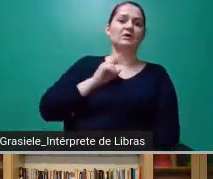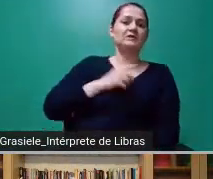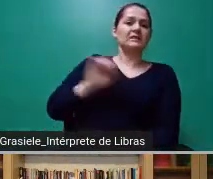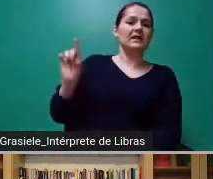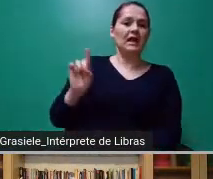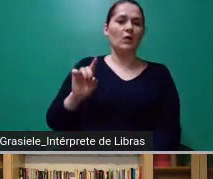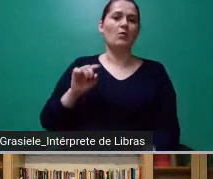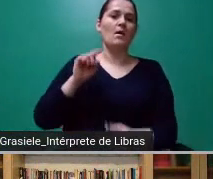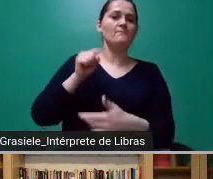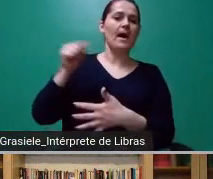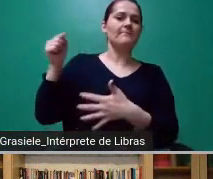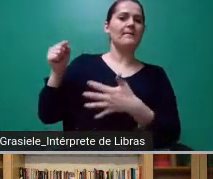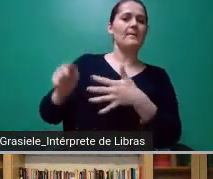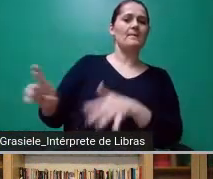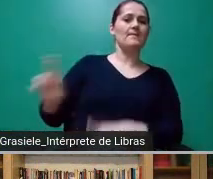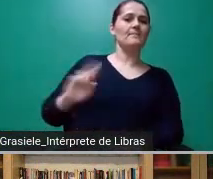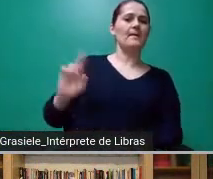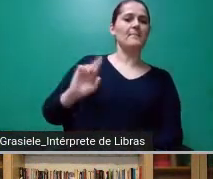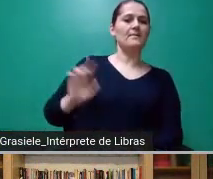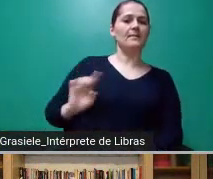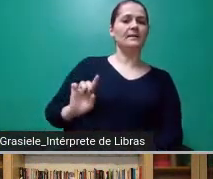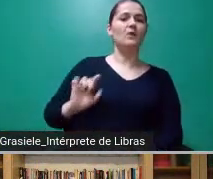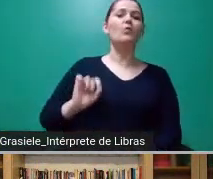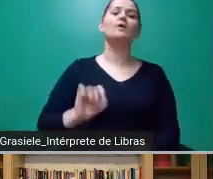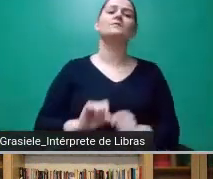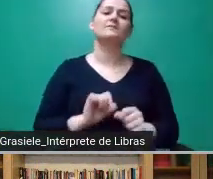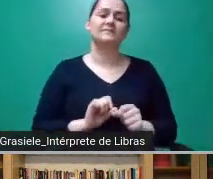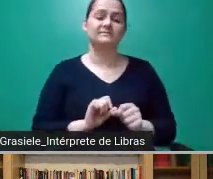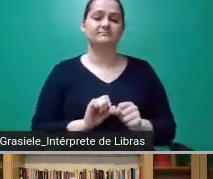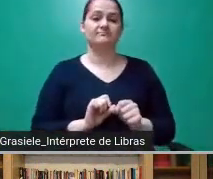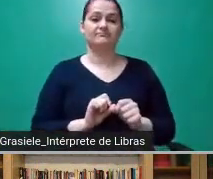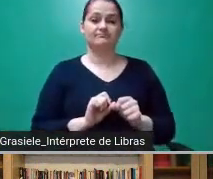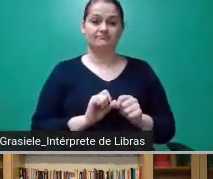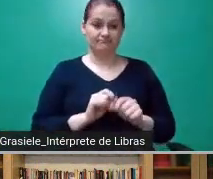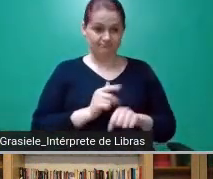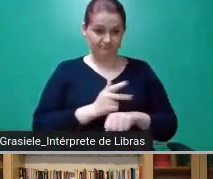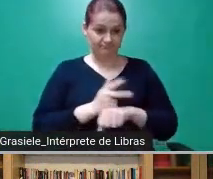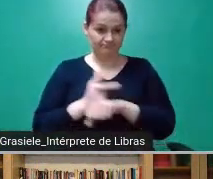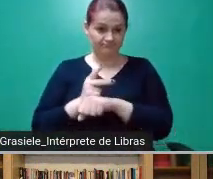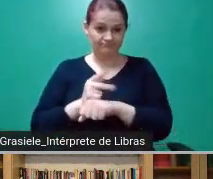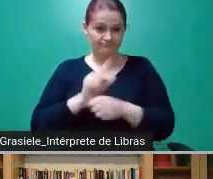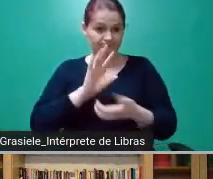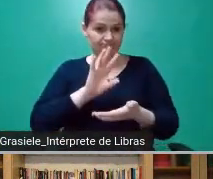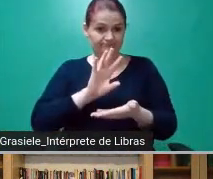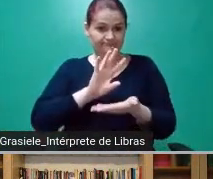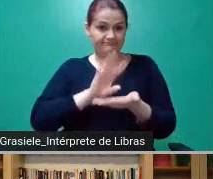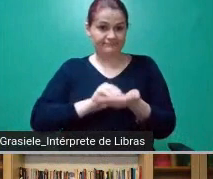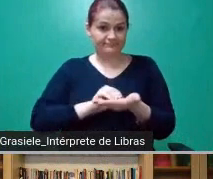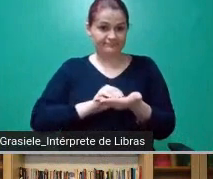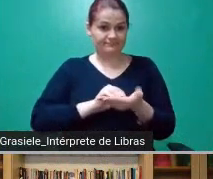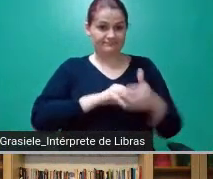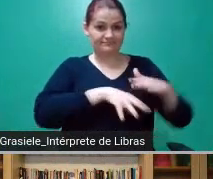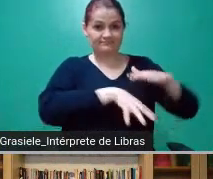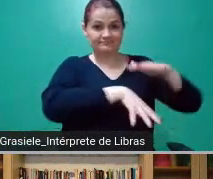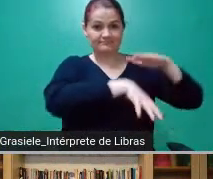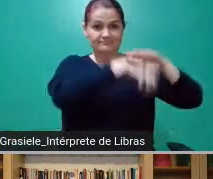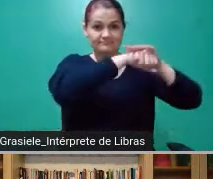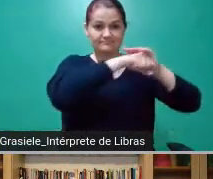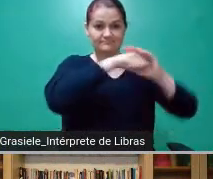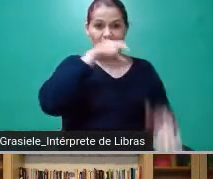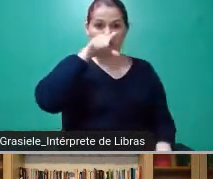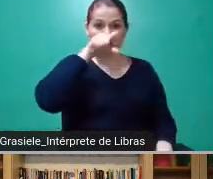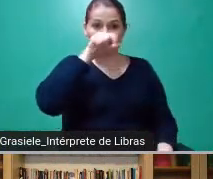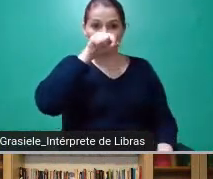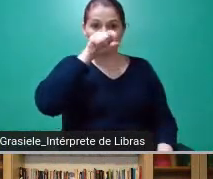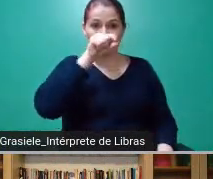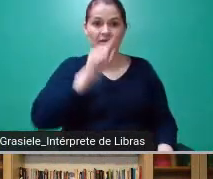Record, da Globo, da Bandeirante, quem for. O ele vai fazer? Ele vai digitalizar o vídeo dele e vai subir no Twitter. E no minuto